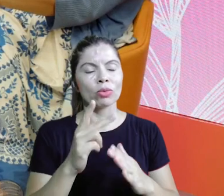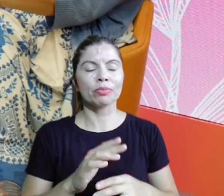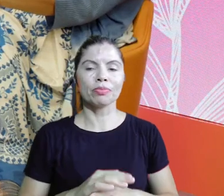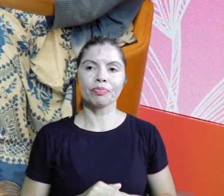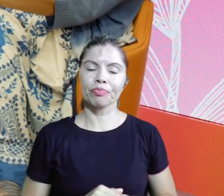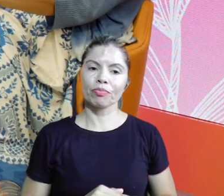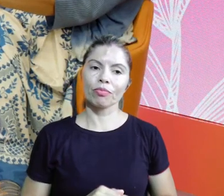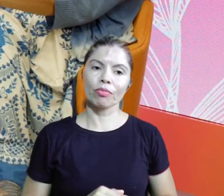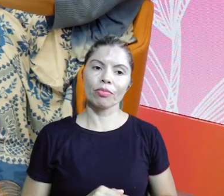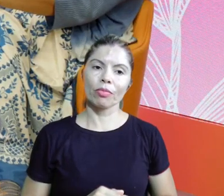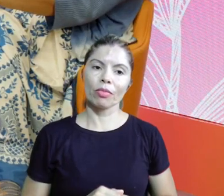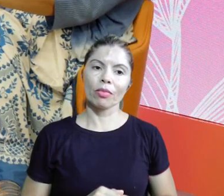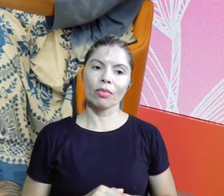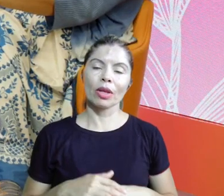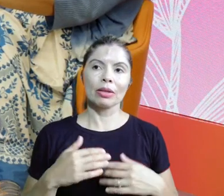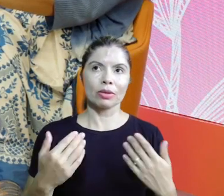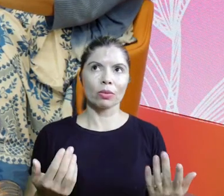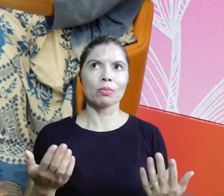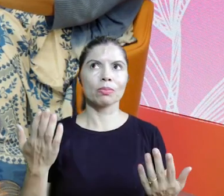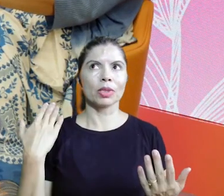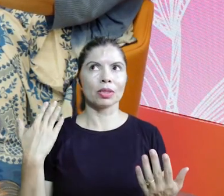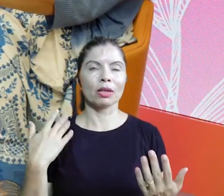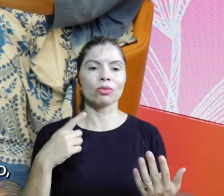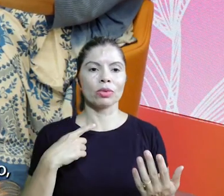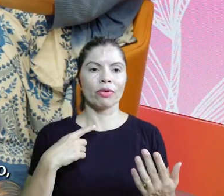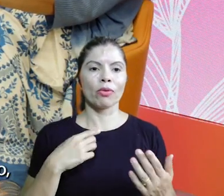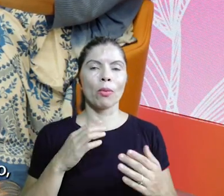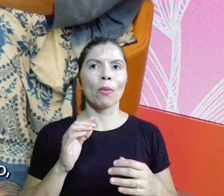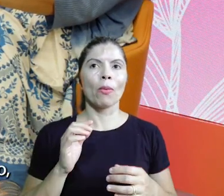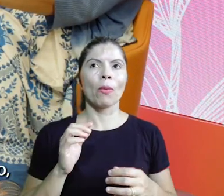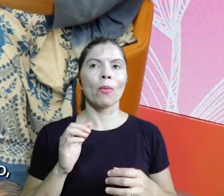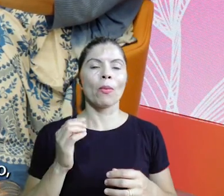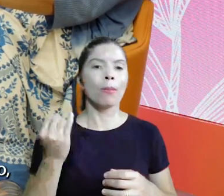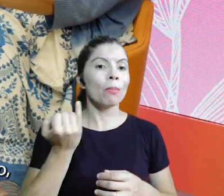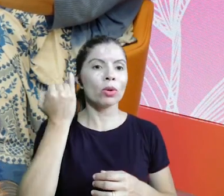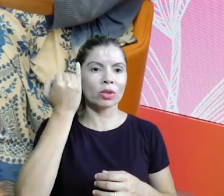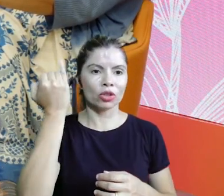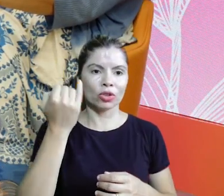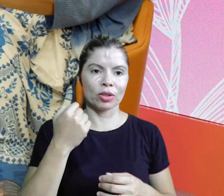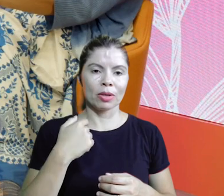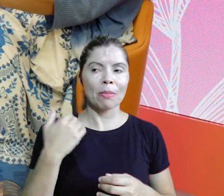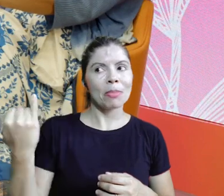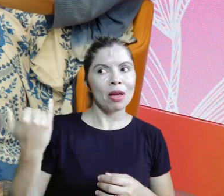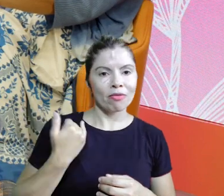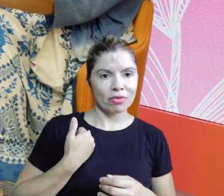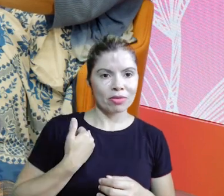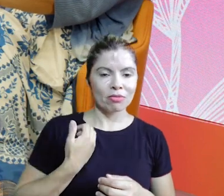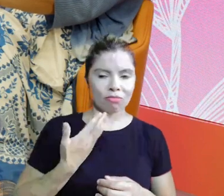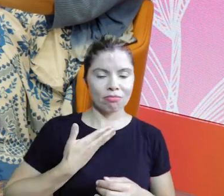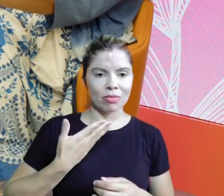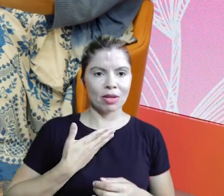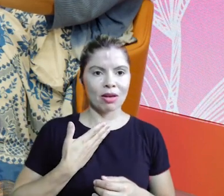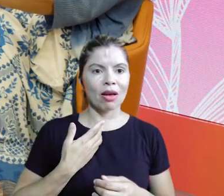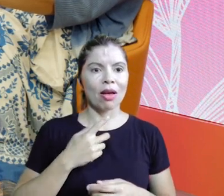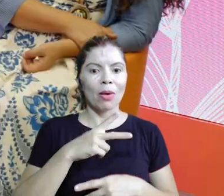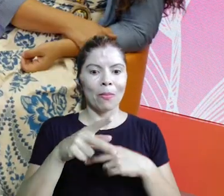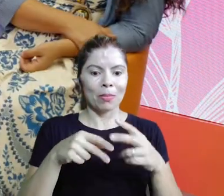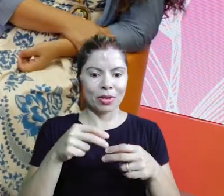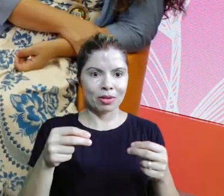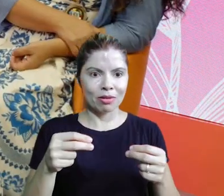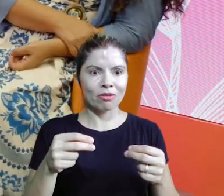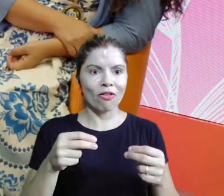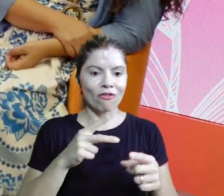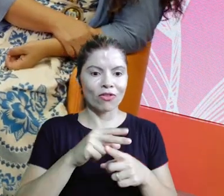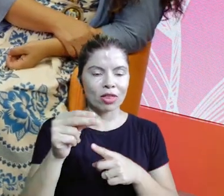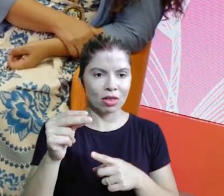uma pausa, assim, bem significativa pra mim, porque naquele dia, na hora que eu cheguei em São Paulo, eu recebi a notícia da morte de uma amiga minha. E